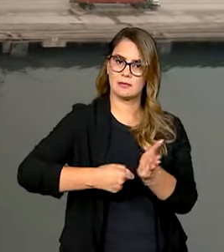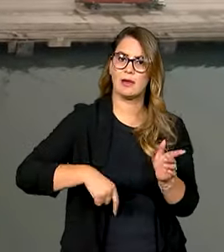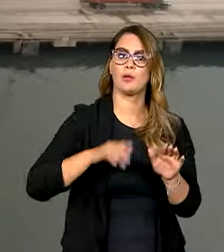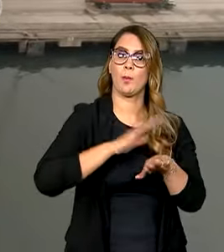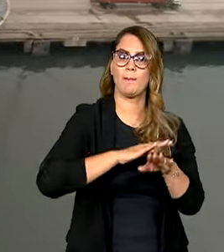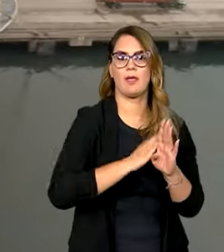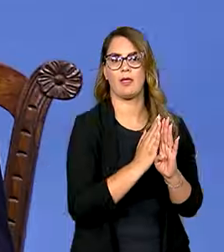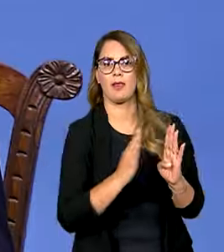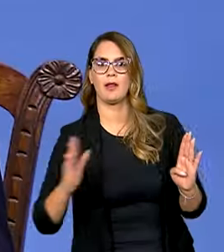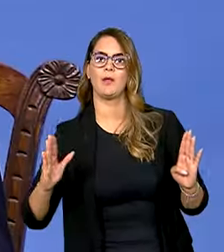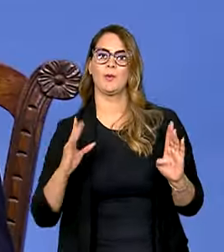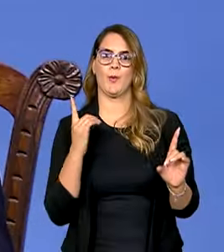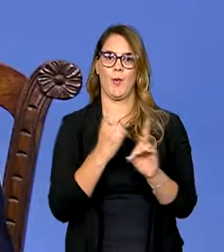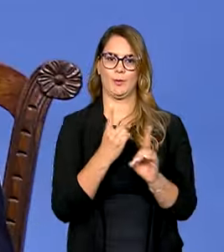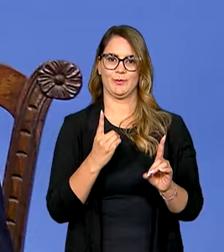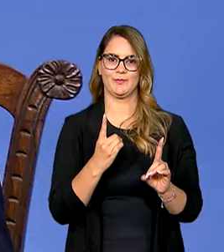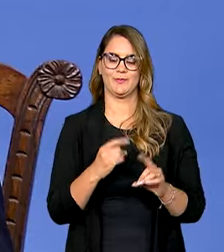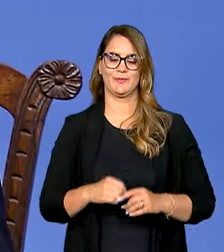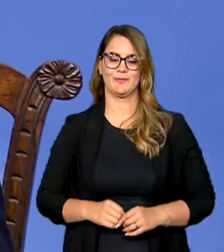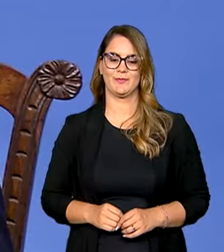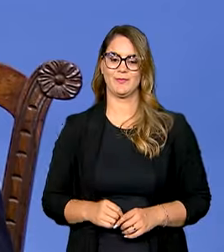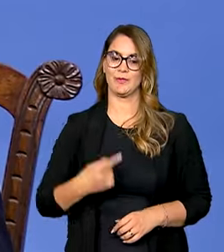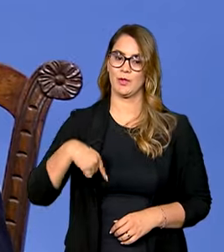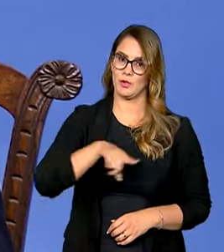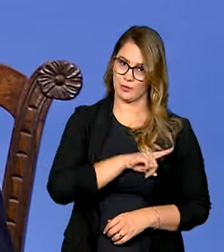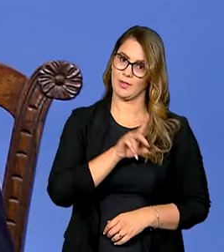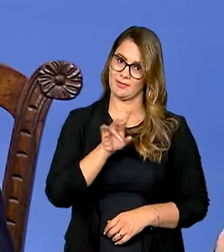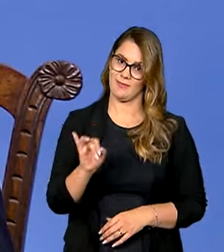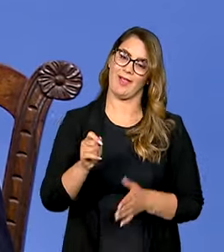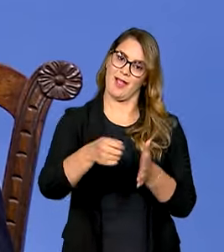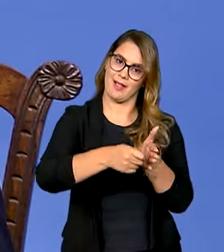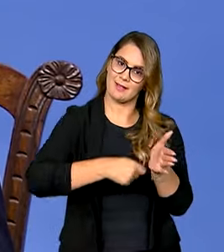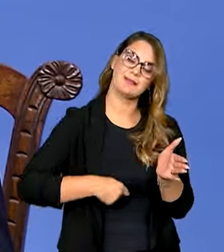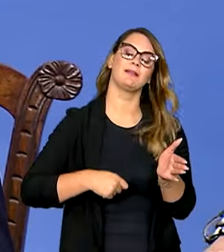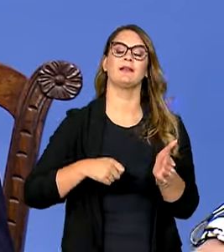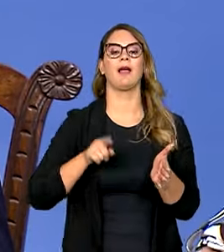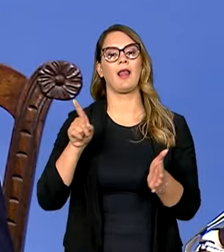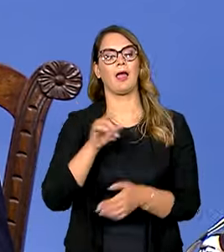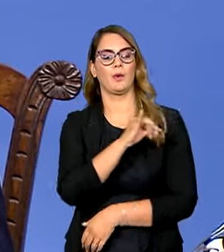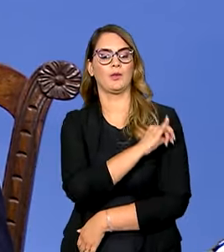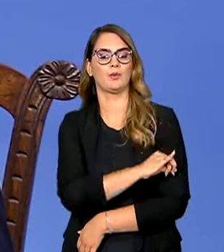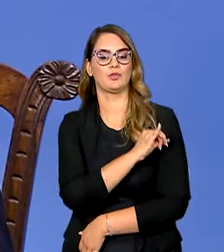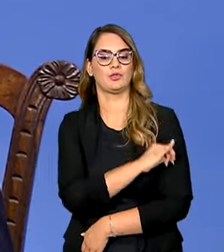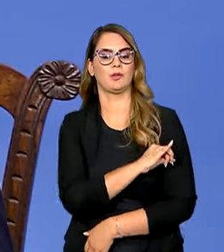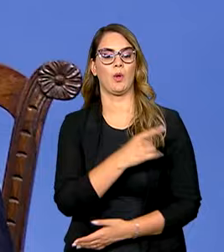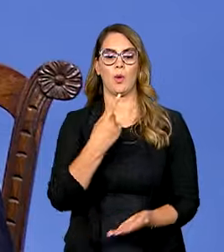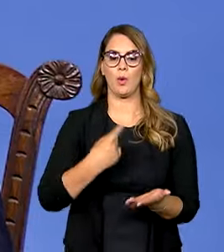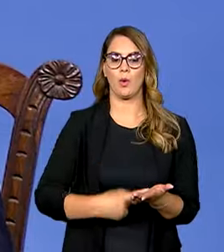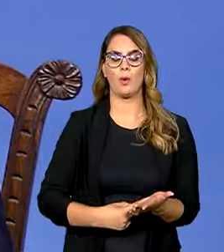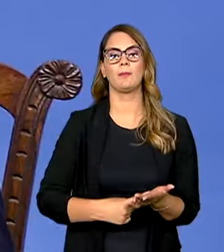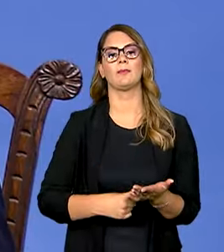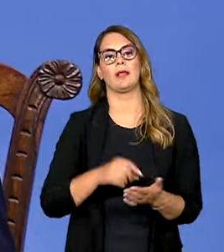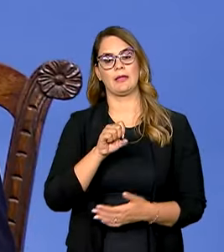durante o encontro. Nós deveremos assinar na cúpula do Rio de Janeiro o acordo com